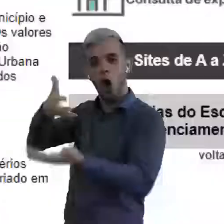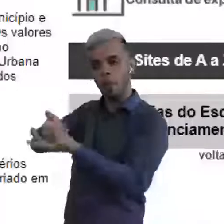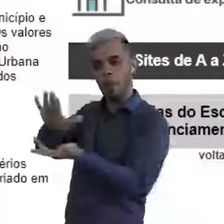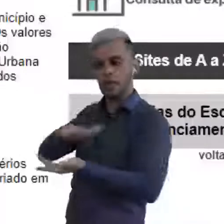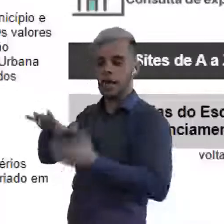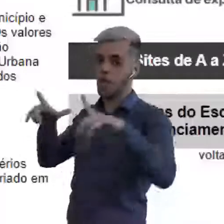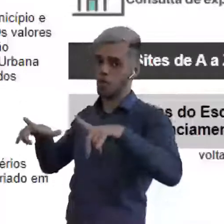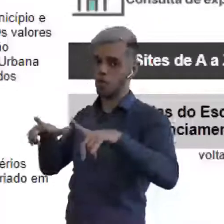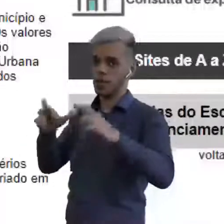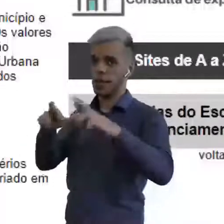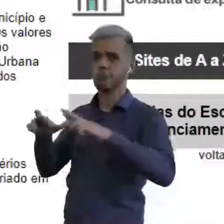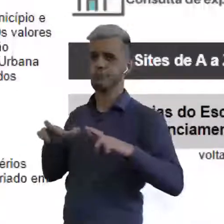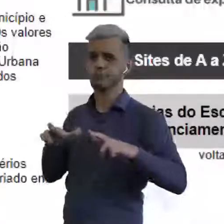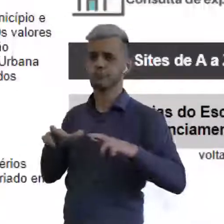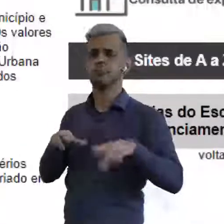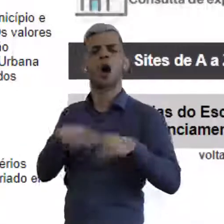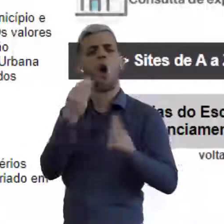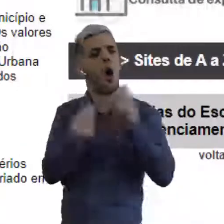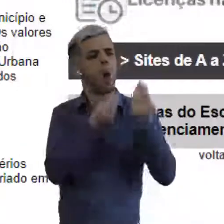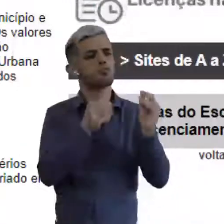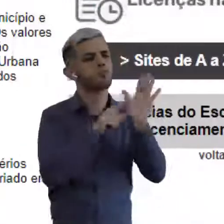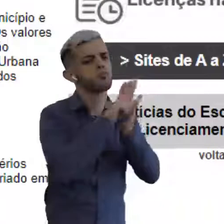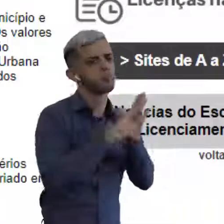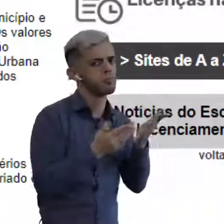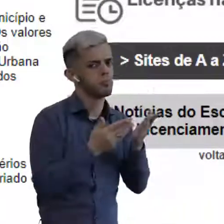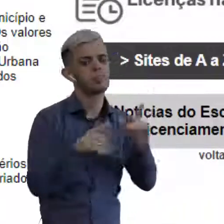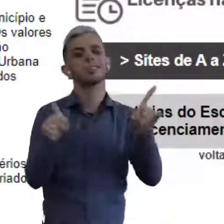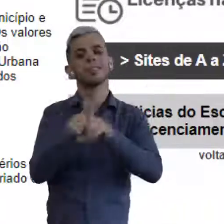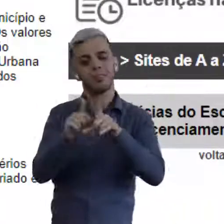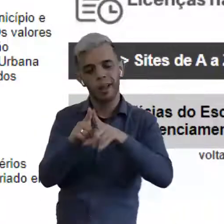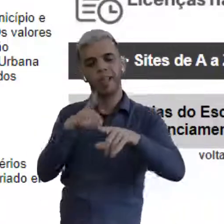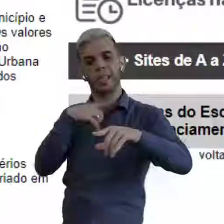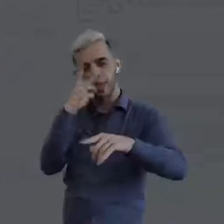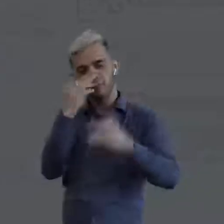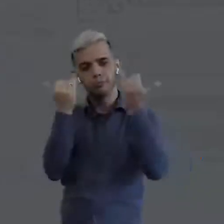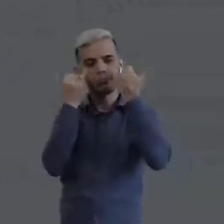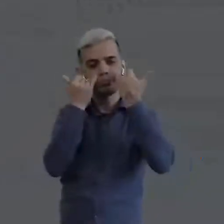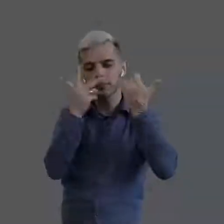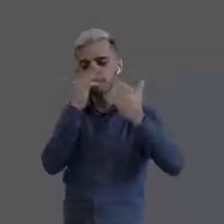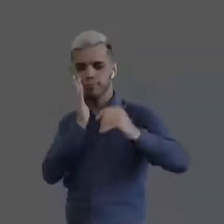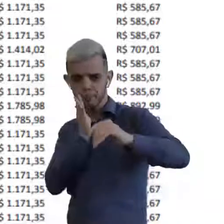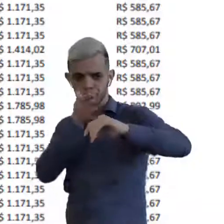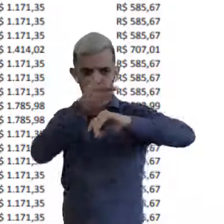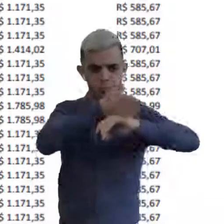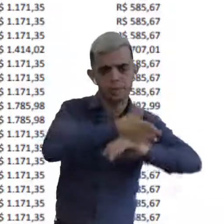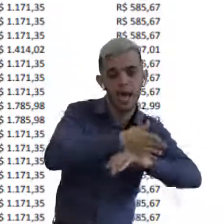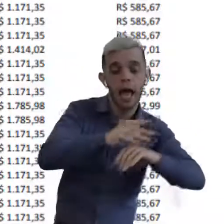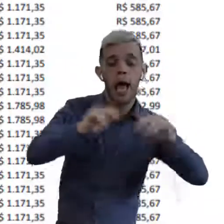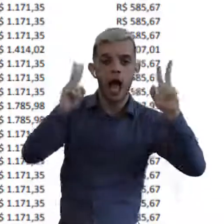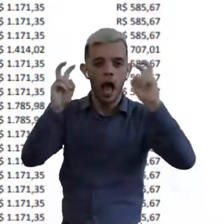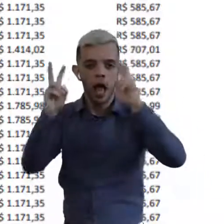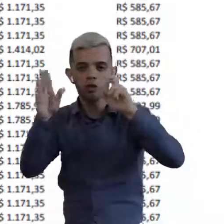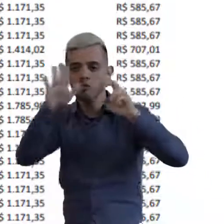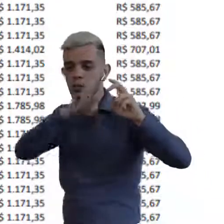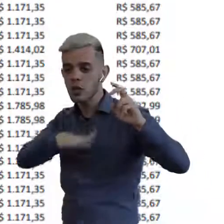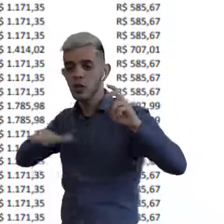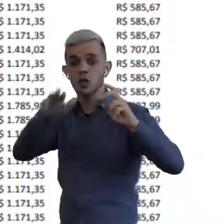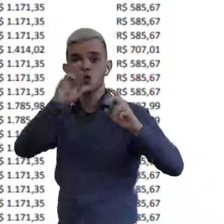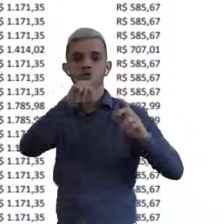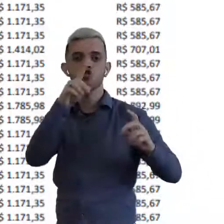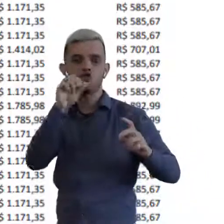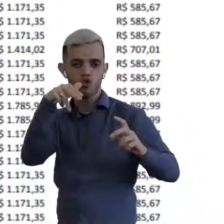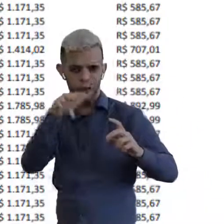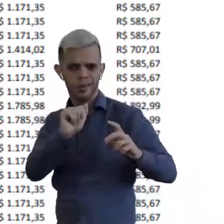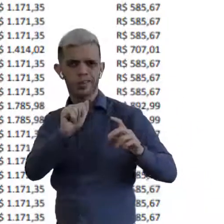comprar naquela região, tá? Como que ela consulta isso? Na DM também existe a informação relativa à macrozona,